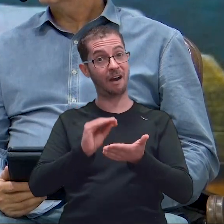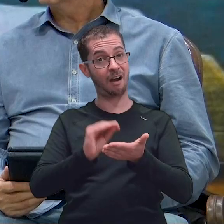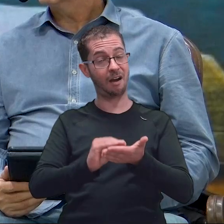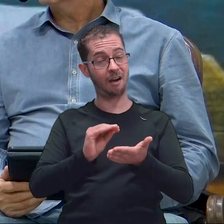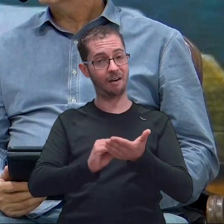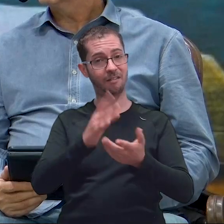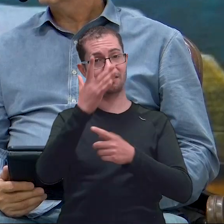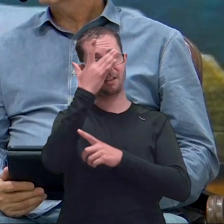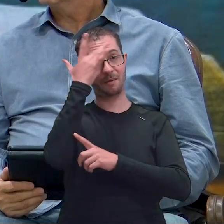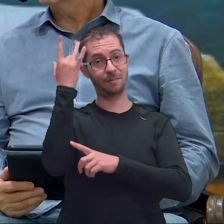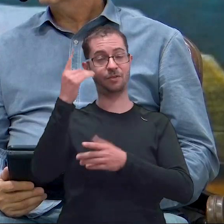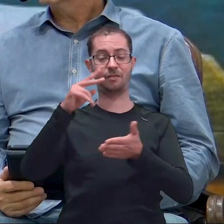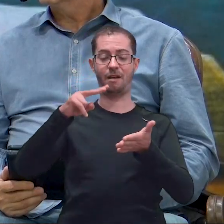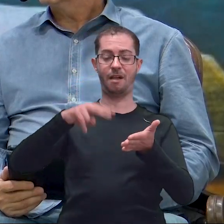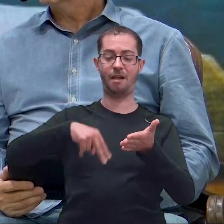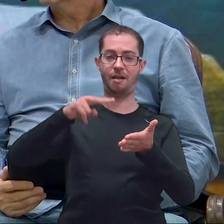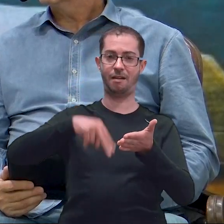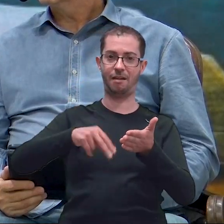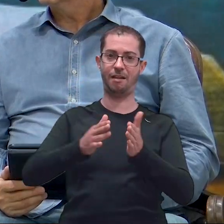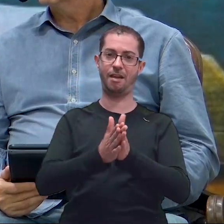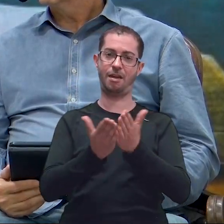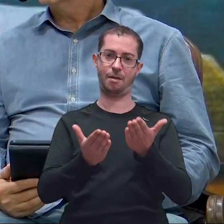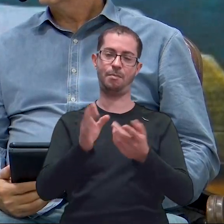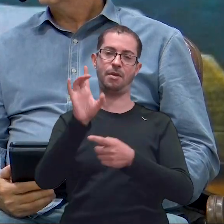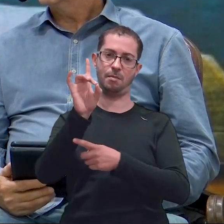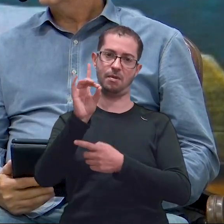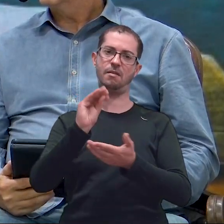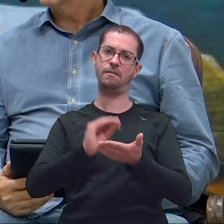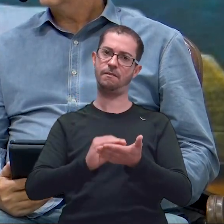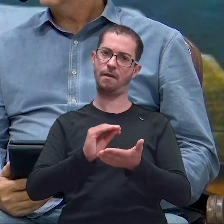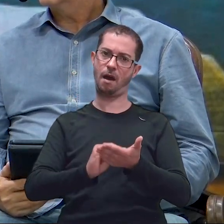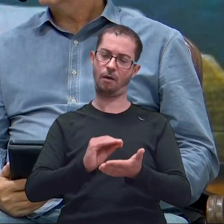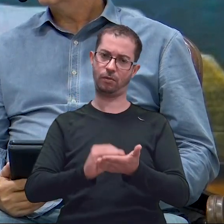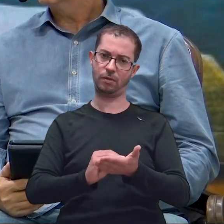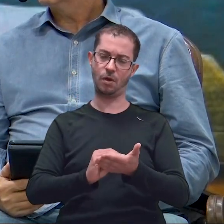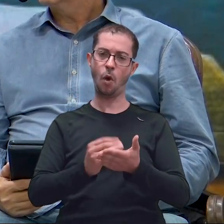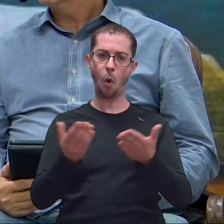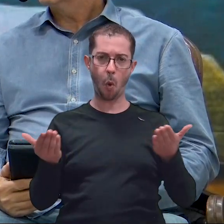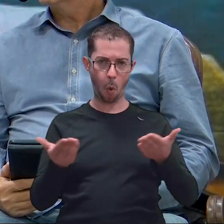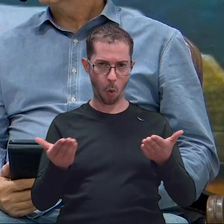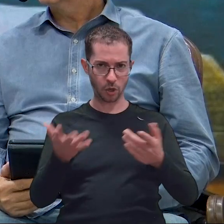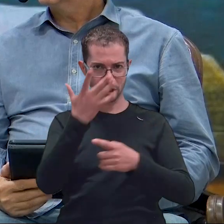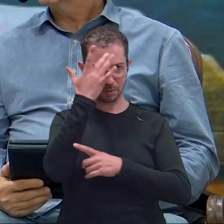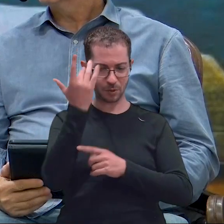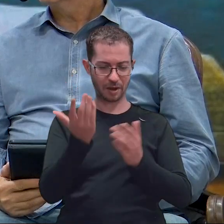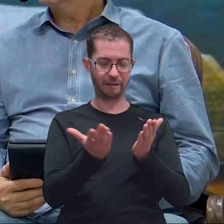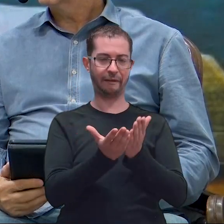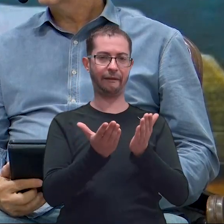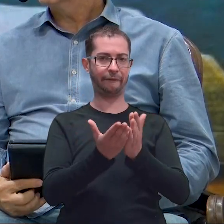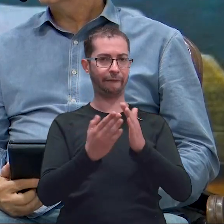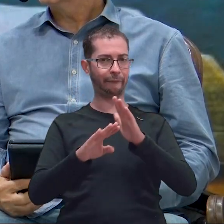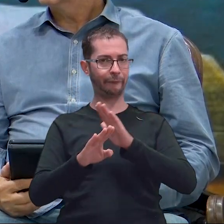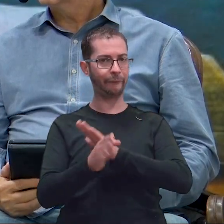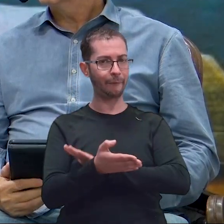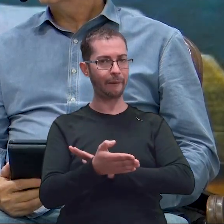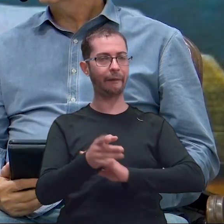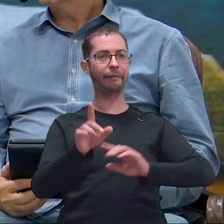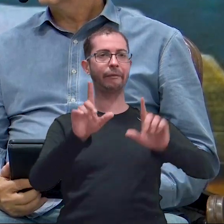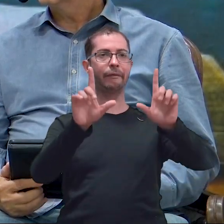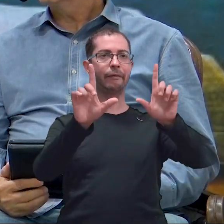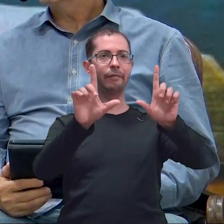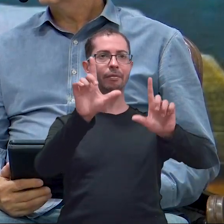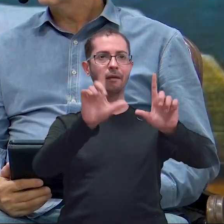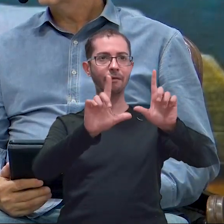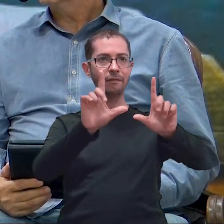A Igreja de Laodiceia, os cristãos hoje, eles estão muito acostumados a ficar na tela, na televisão, ou no YouTube,